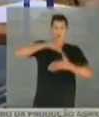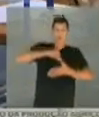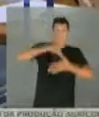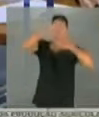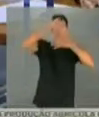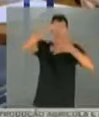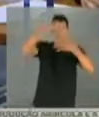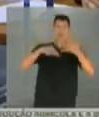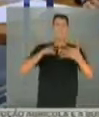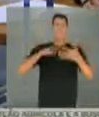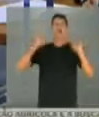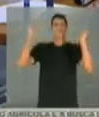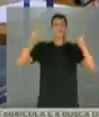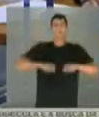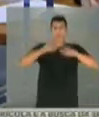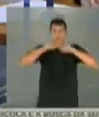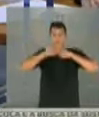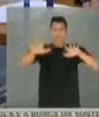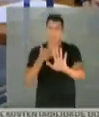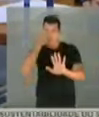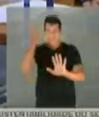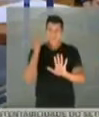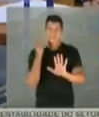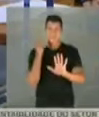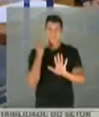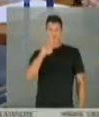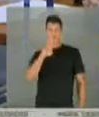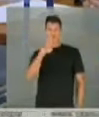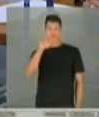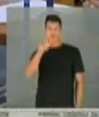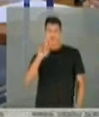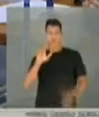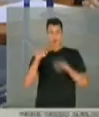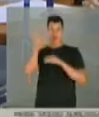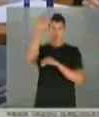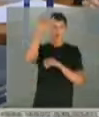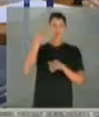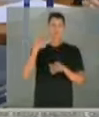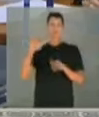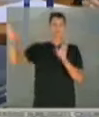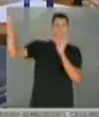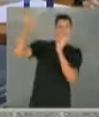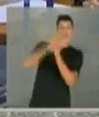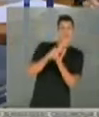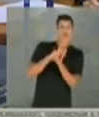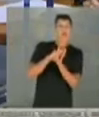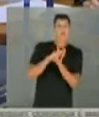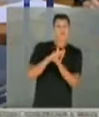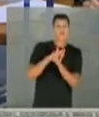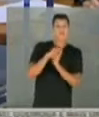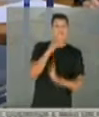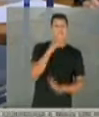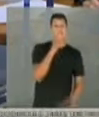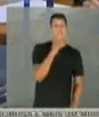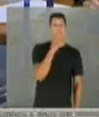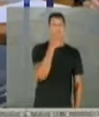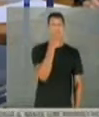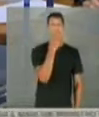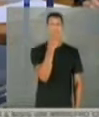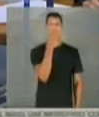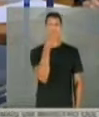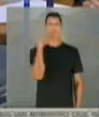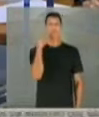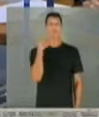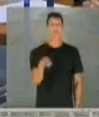o potencial de transmitir Covid. Ah, senhor presidente, esqueci. Segundo dados, chegaram em voos internacionais 131